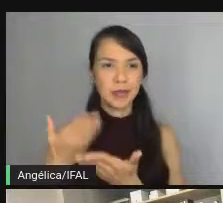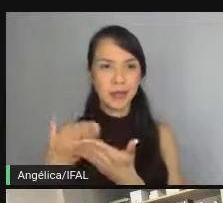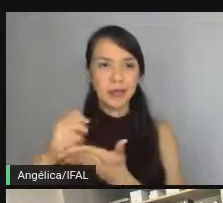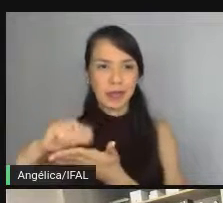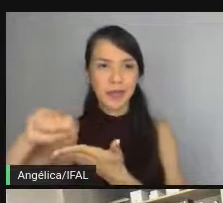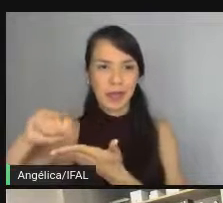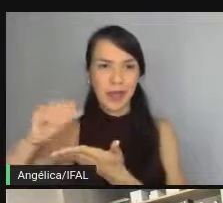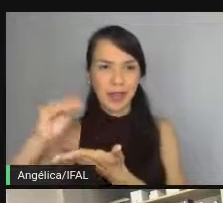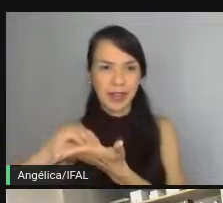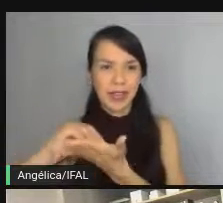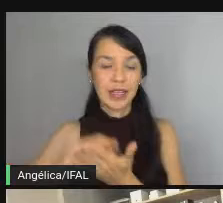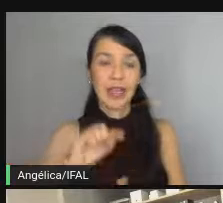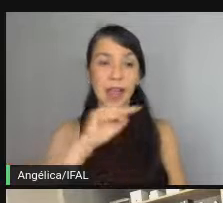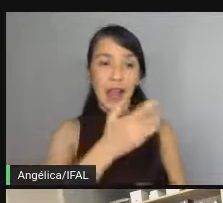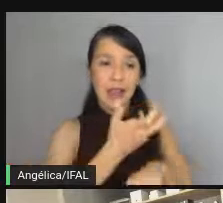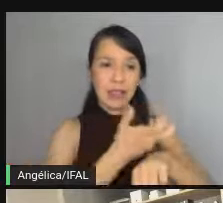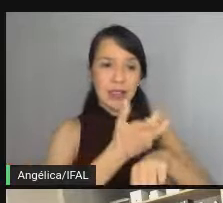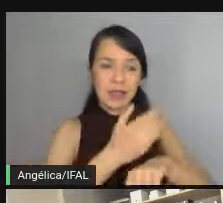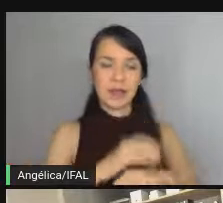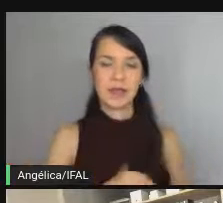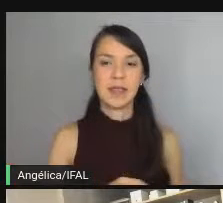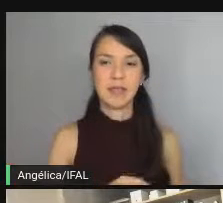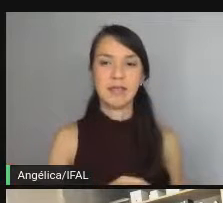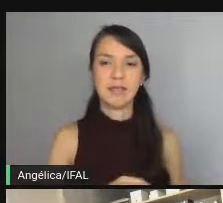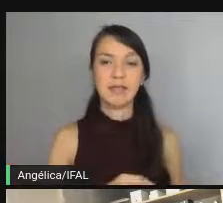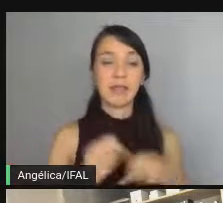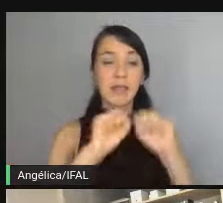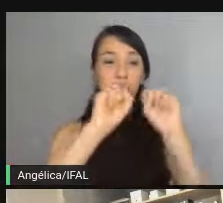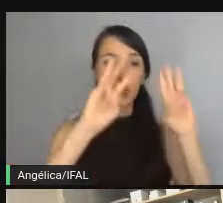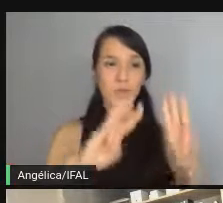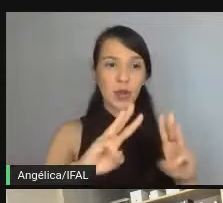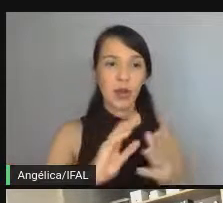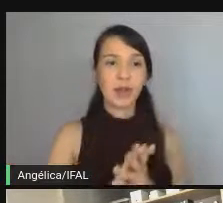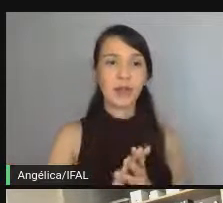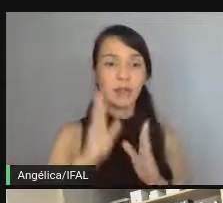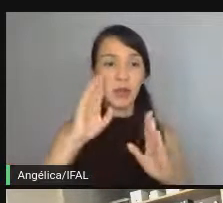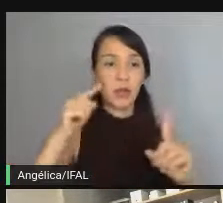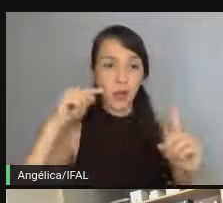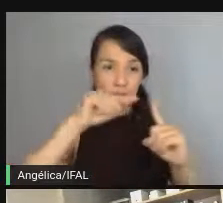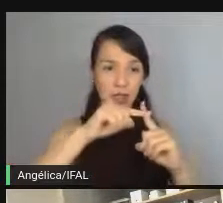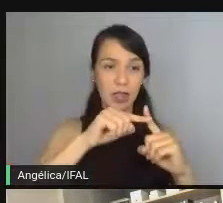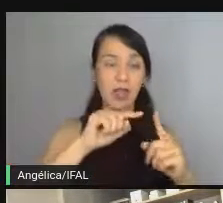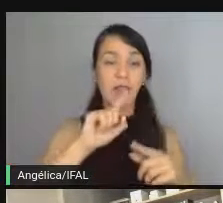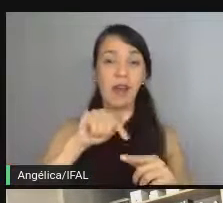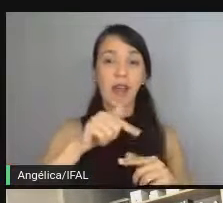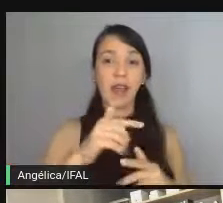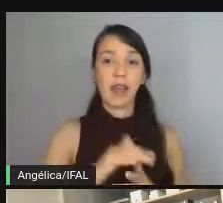Lá na disciplina, o software alvo da disciplina é